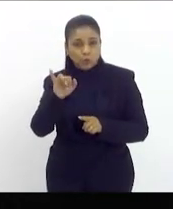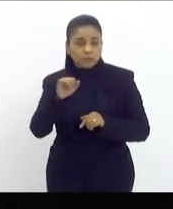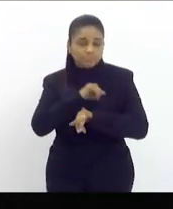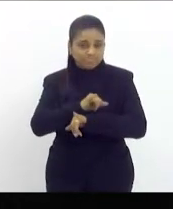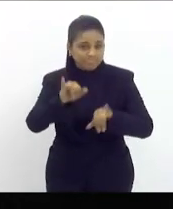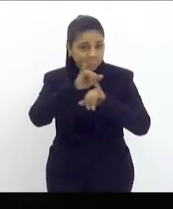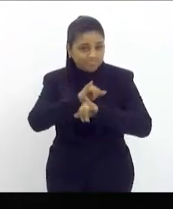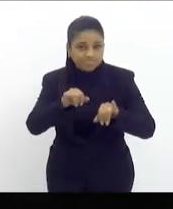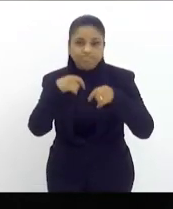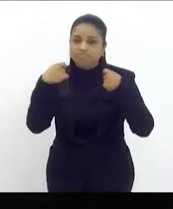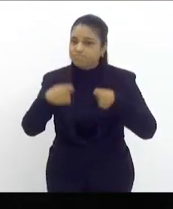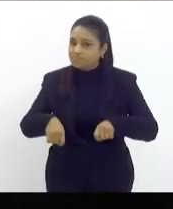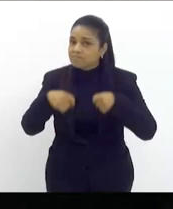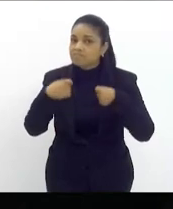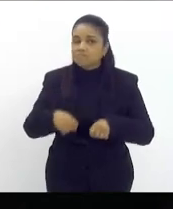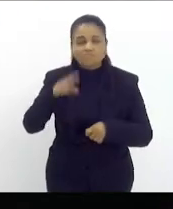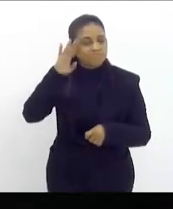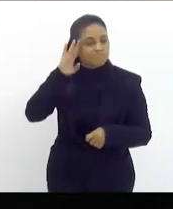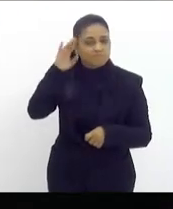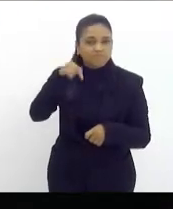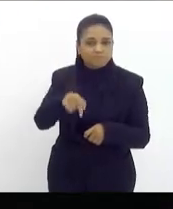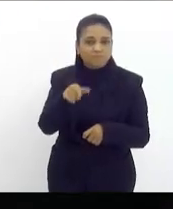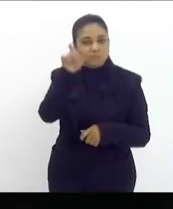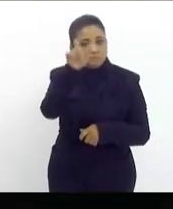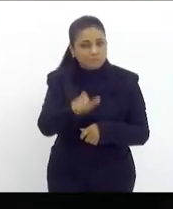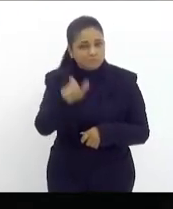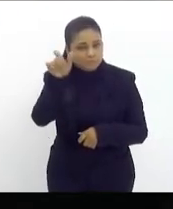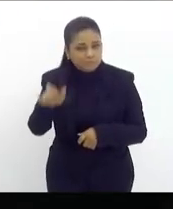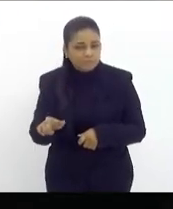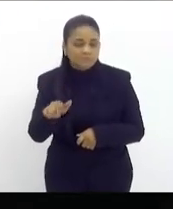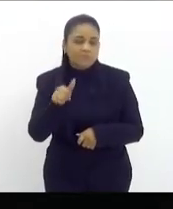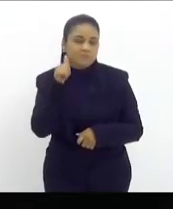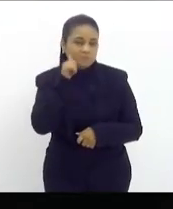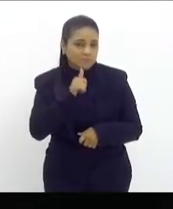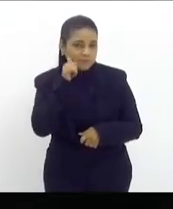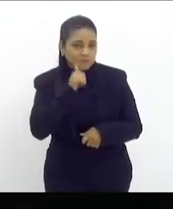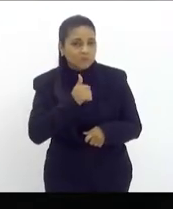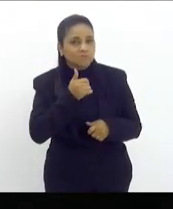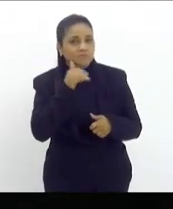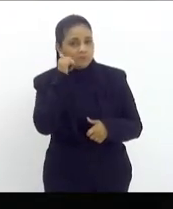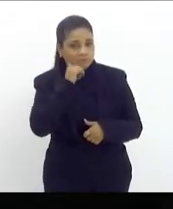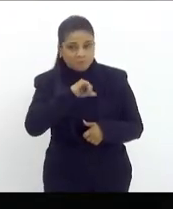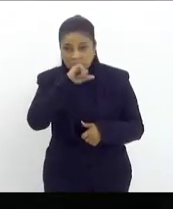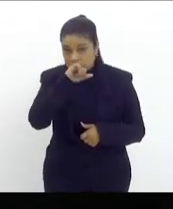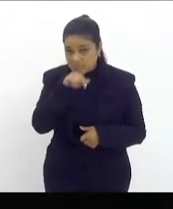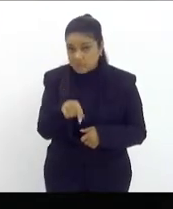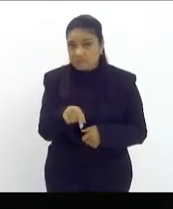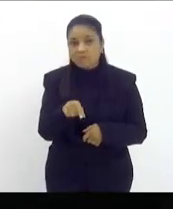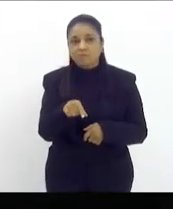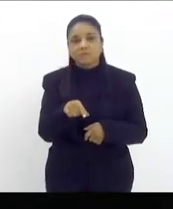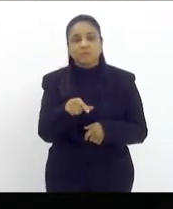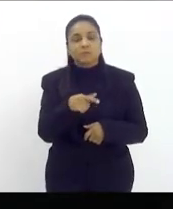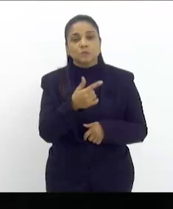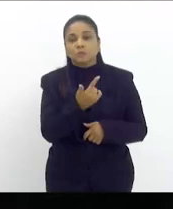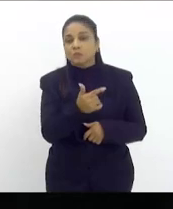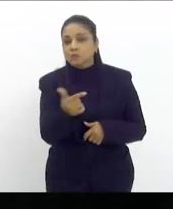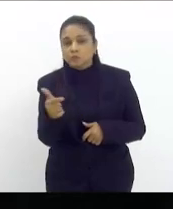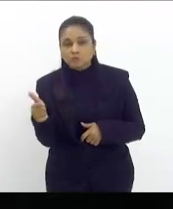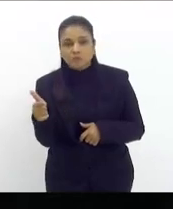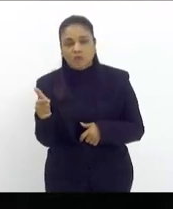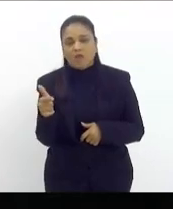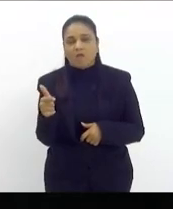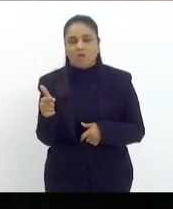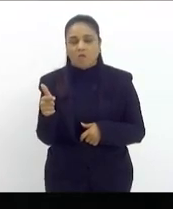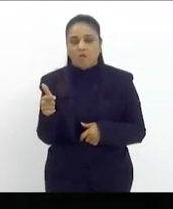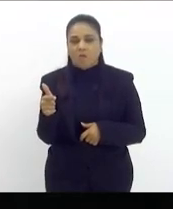e fundamental para que essas mulheres, meninas, mães, não sejam aí, não tenham acesso